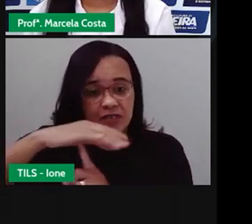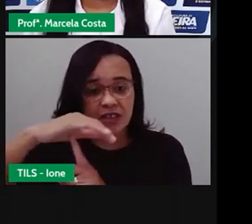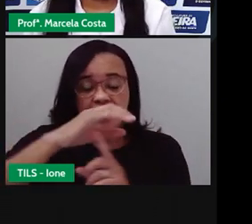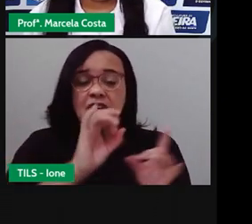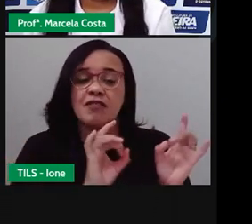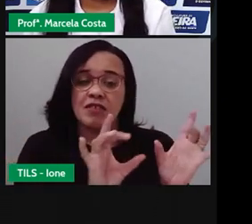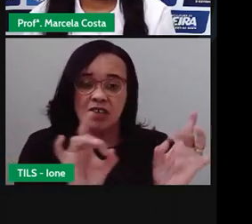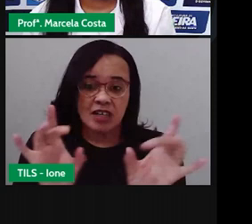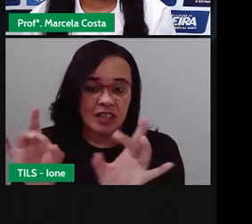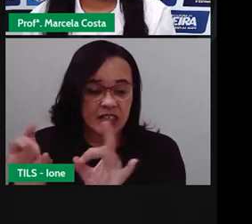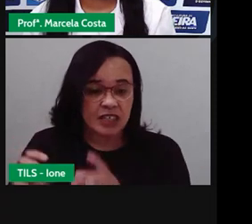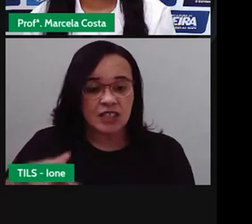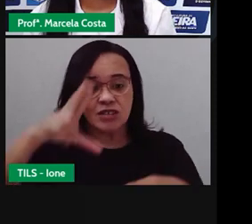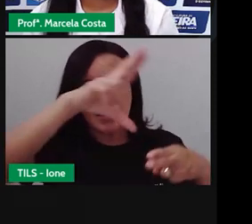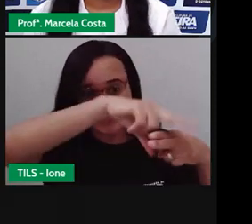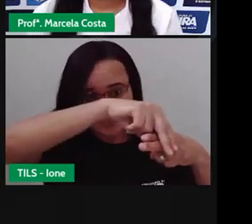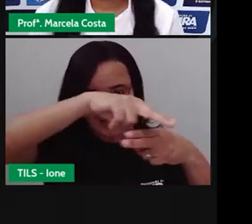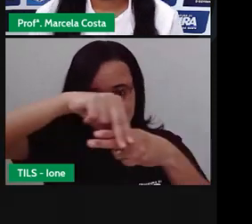vende cordéis.